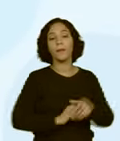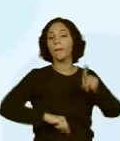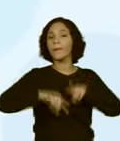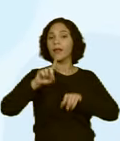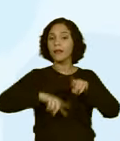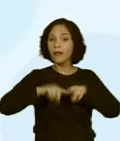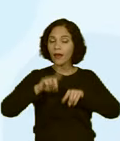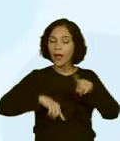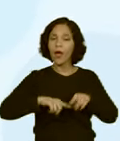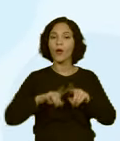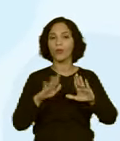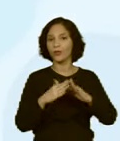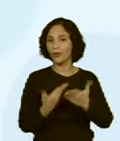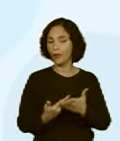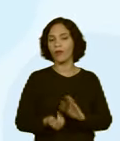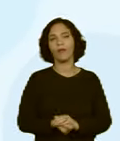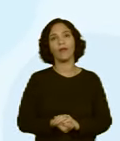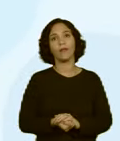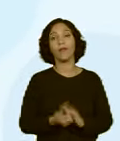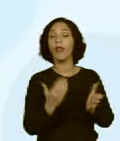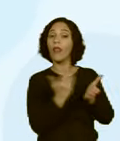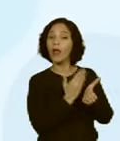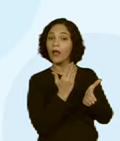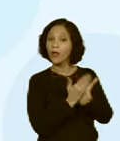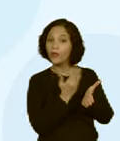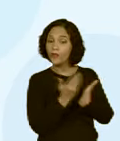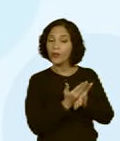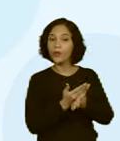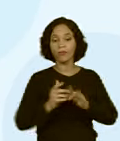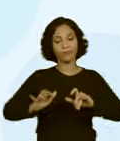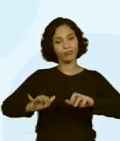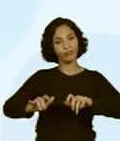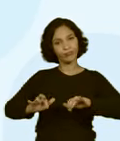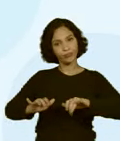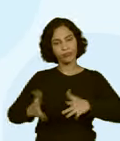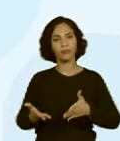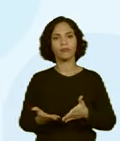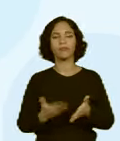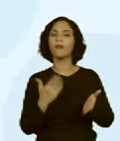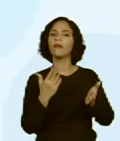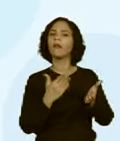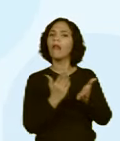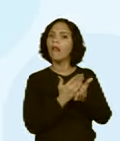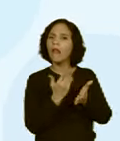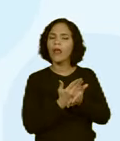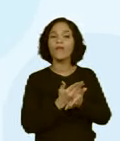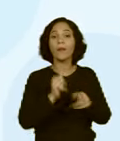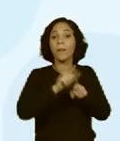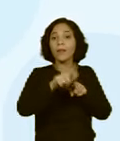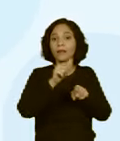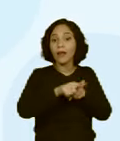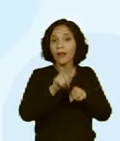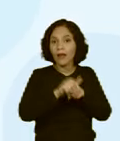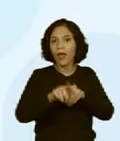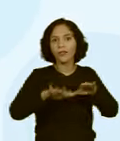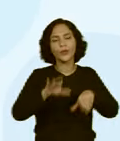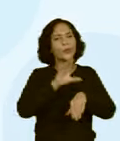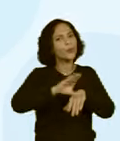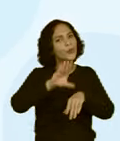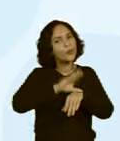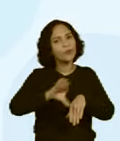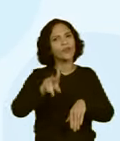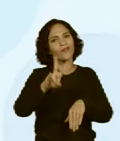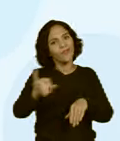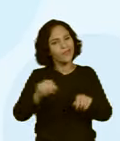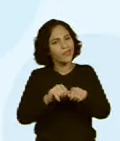escolar, né? O livro, o notebook, os livros, a mensalidade de algum curso